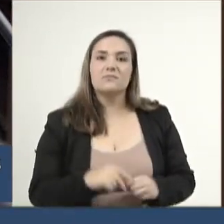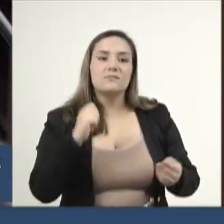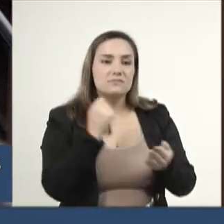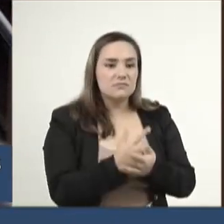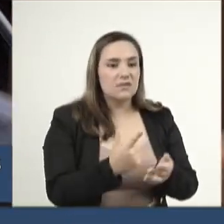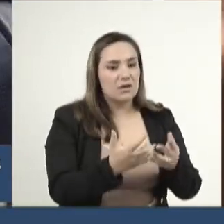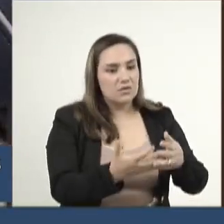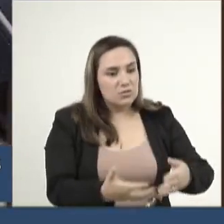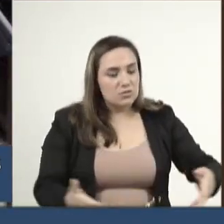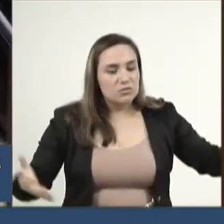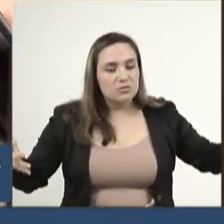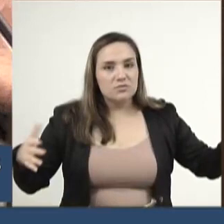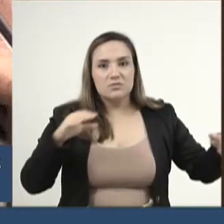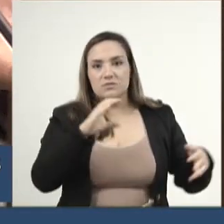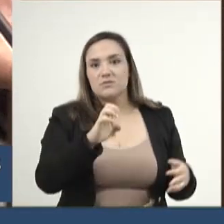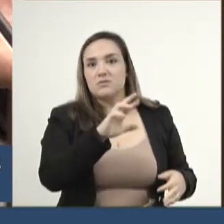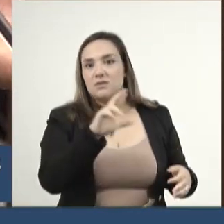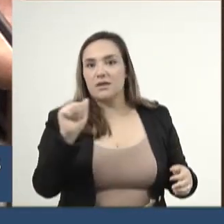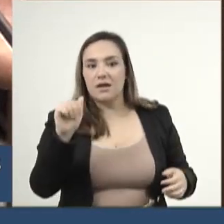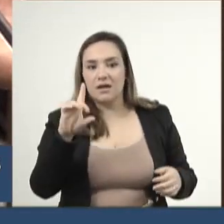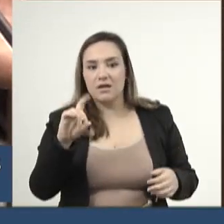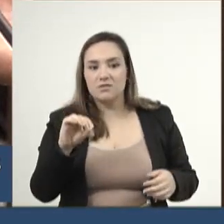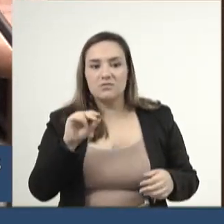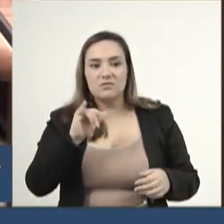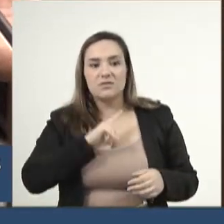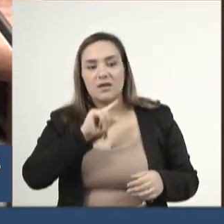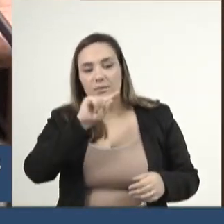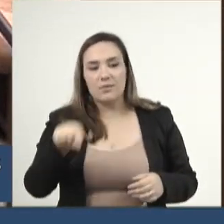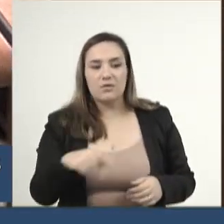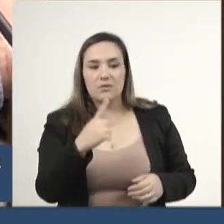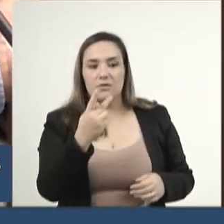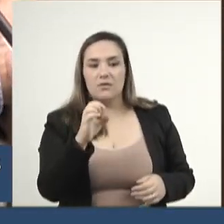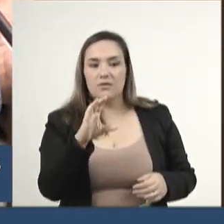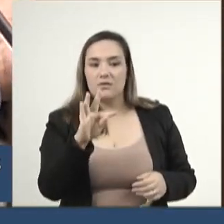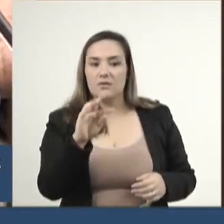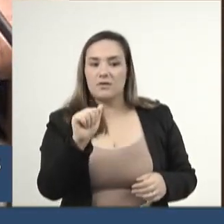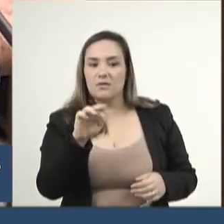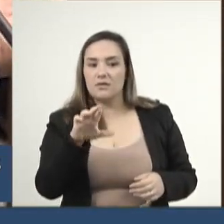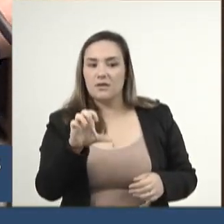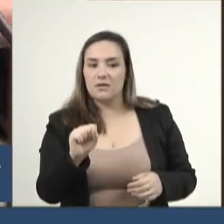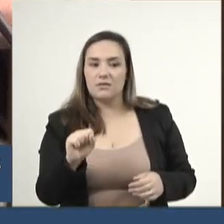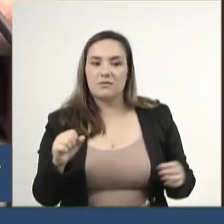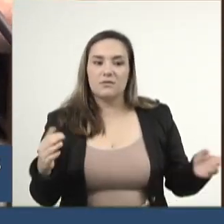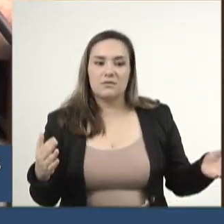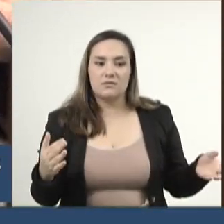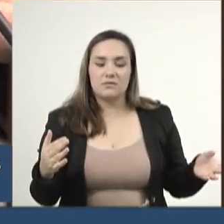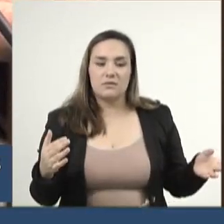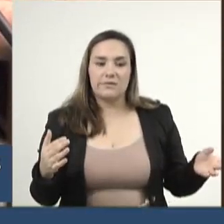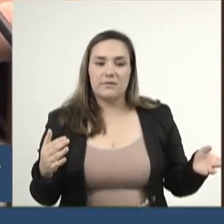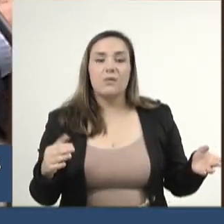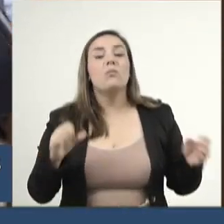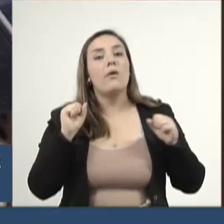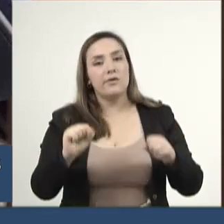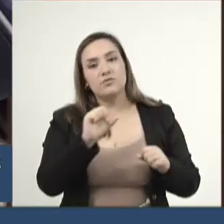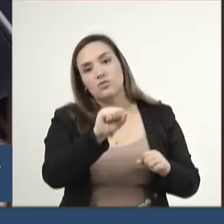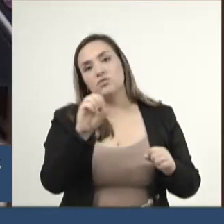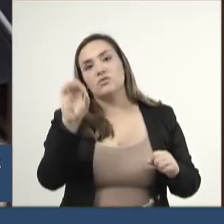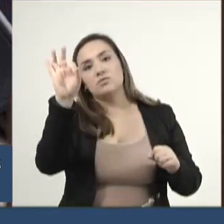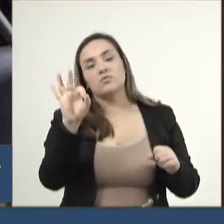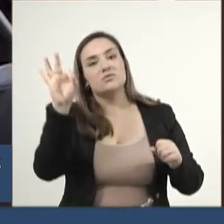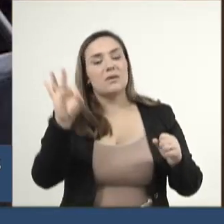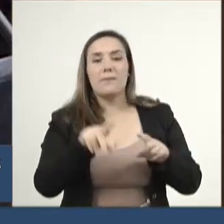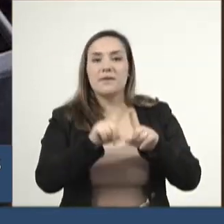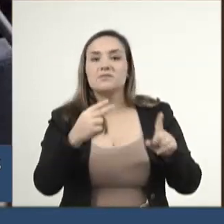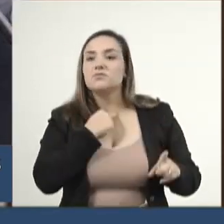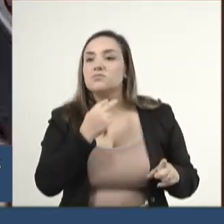cerrado. Abriu. Quem tem mil hectares de cerrado e não abriu nenhum, ele tem direito de abrir 80 por lei. Então, ninguém